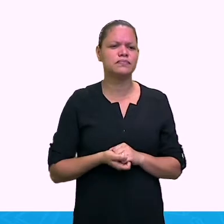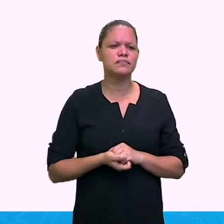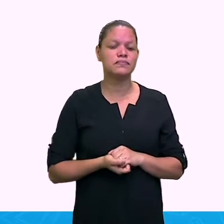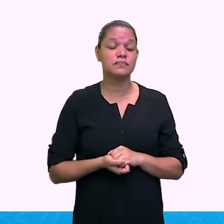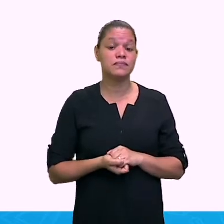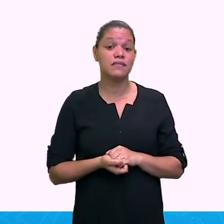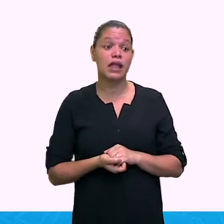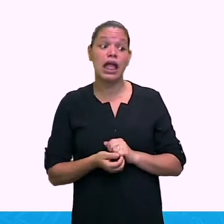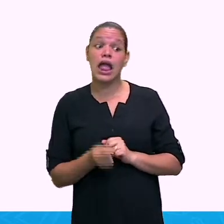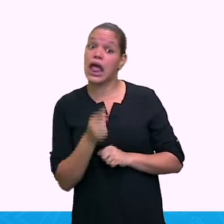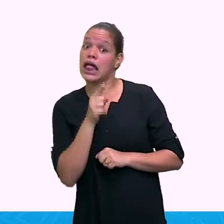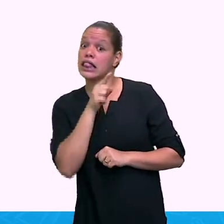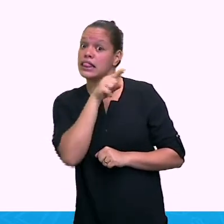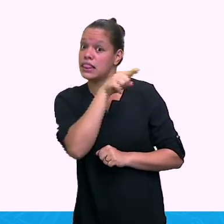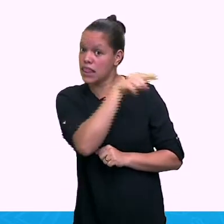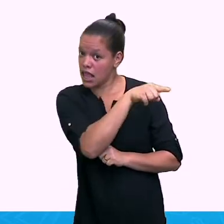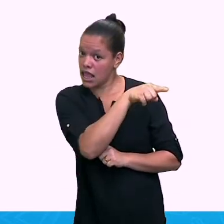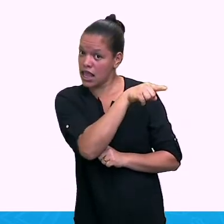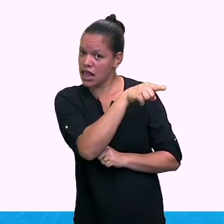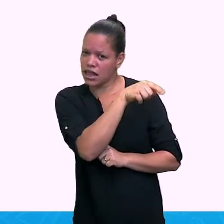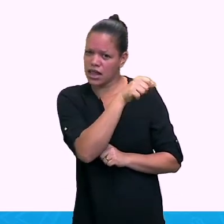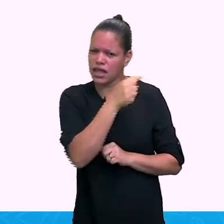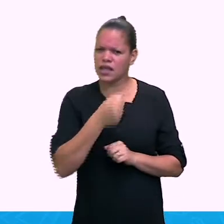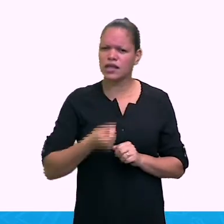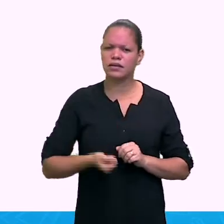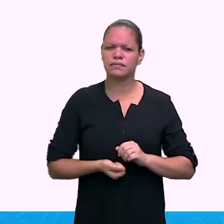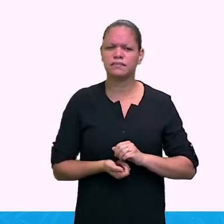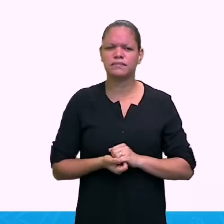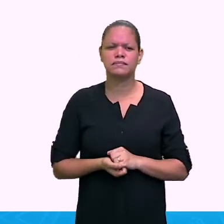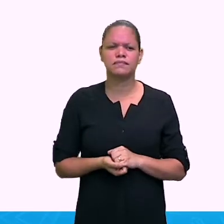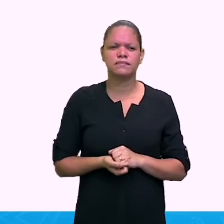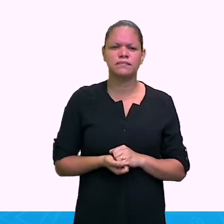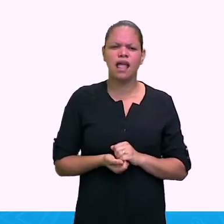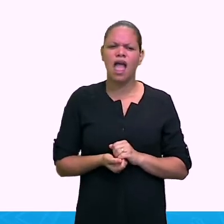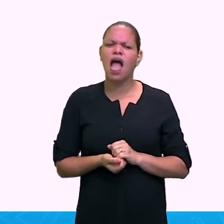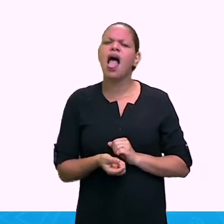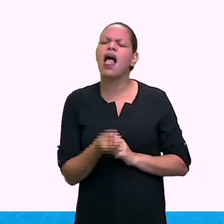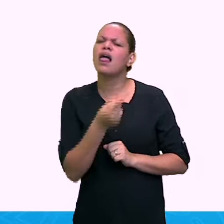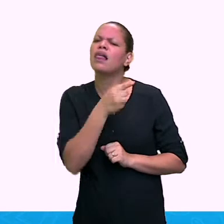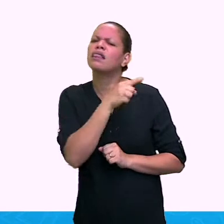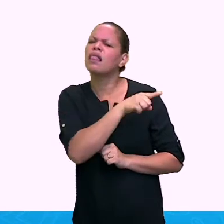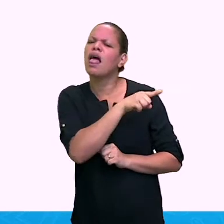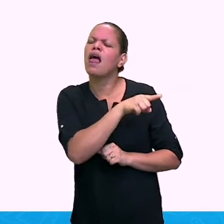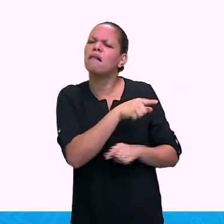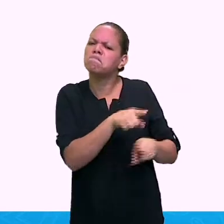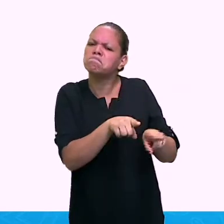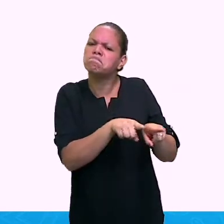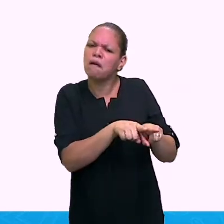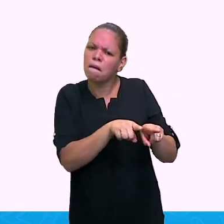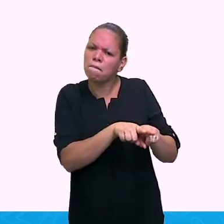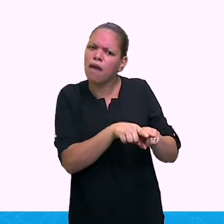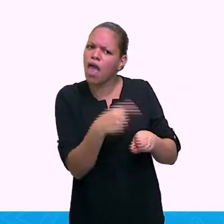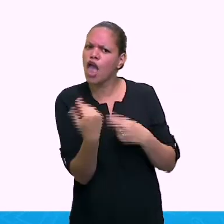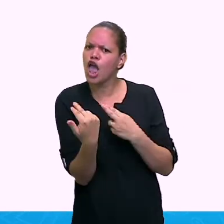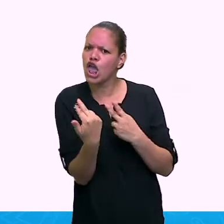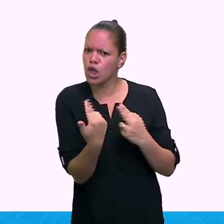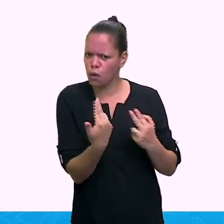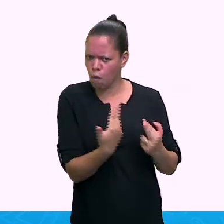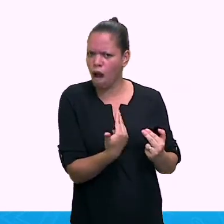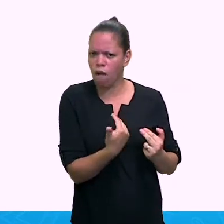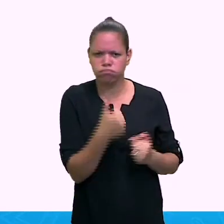é dele. Her, é dela. His, dele, her,